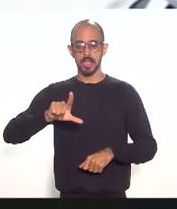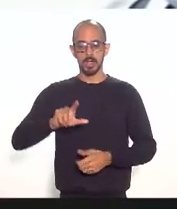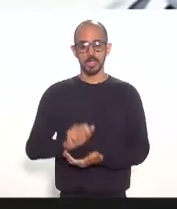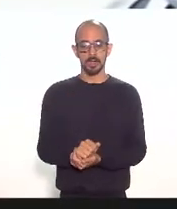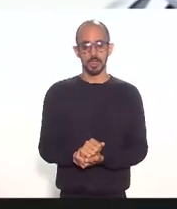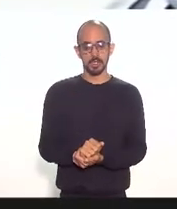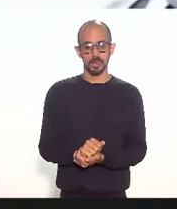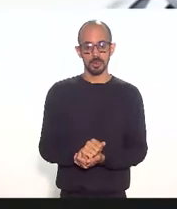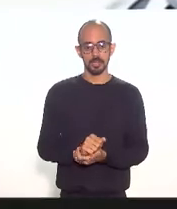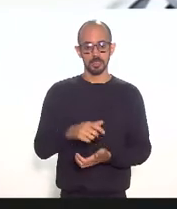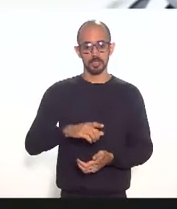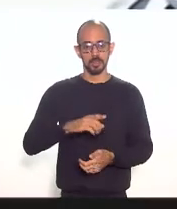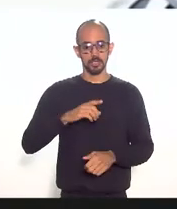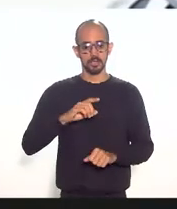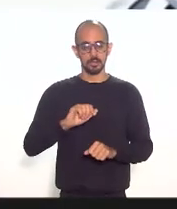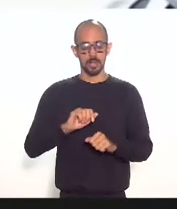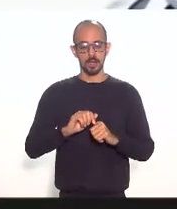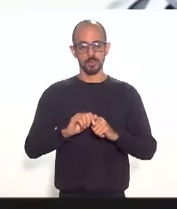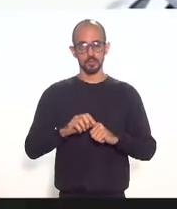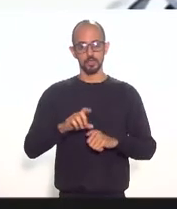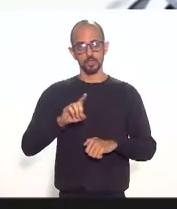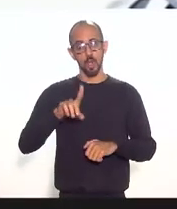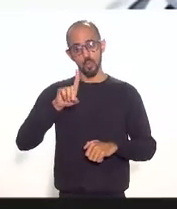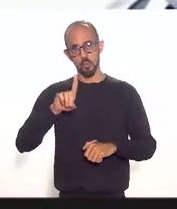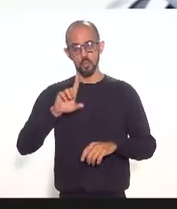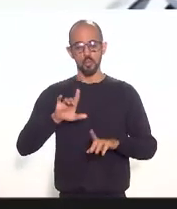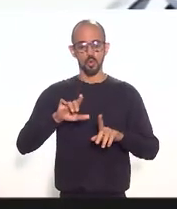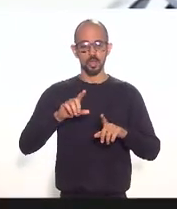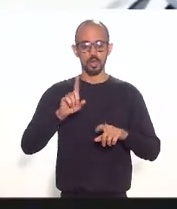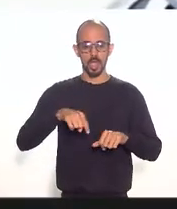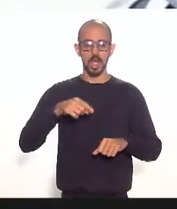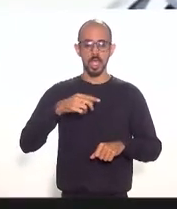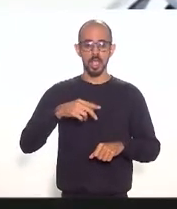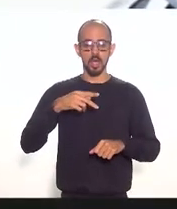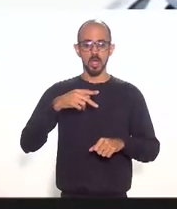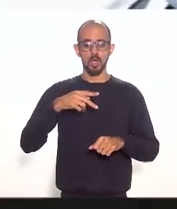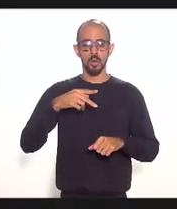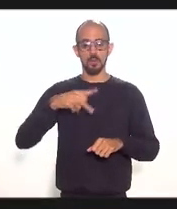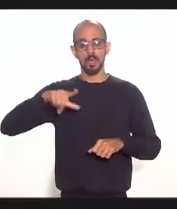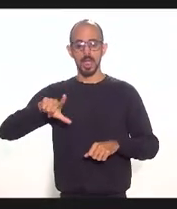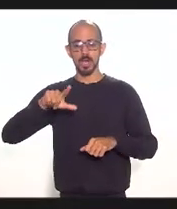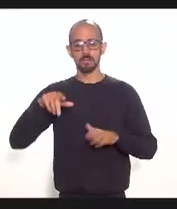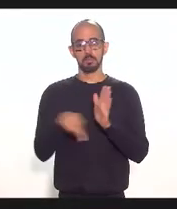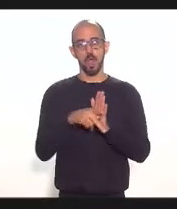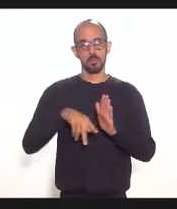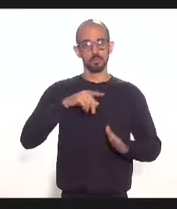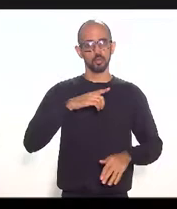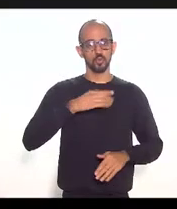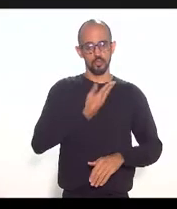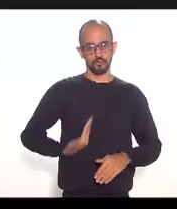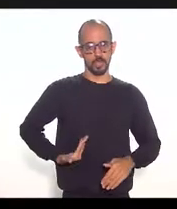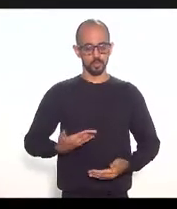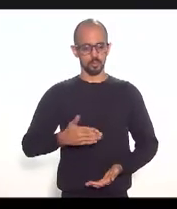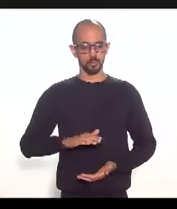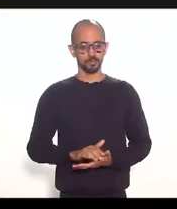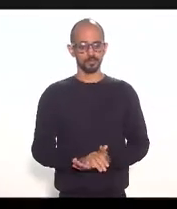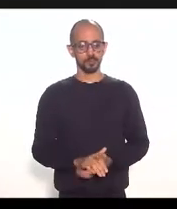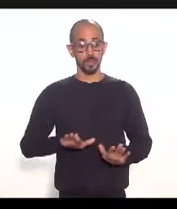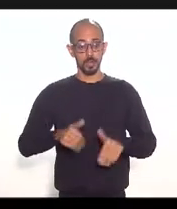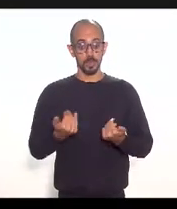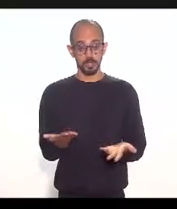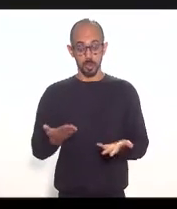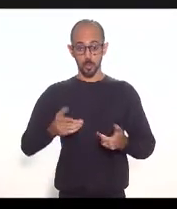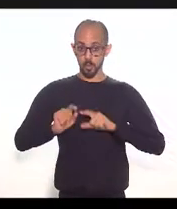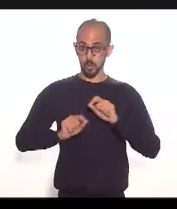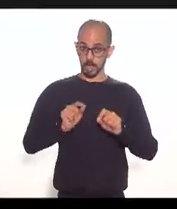secretário Gustavo Tutu, que é o projeto do governo. Bom, dito isso, quando